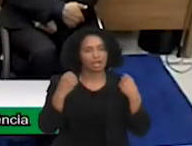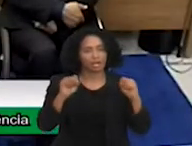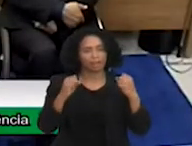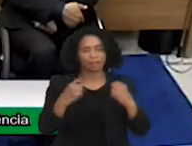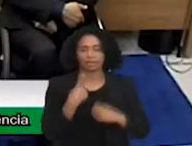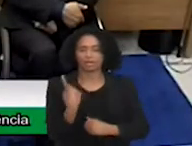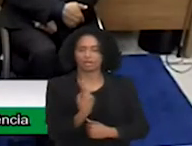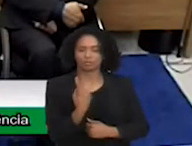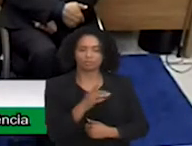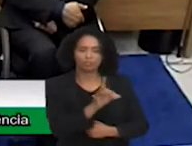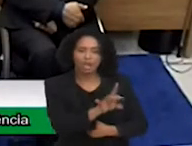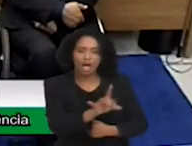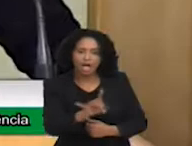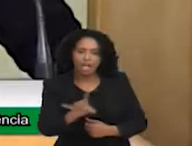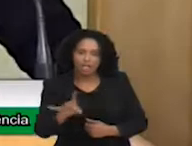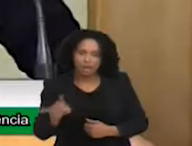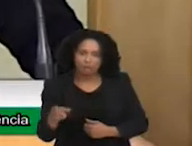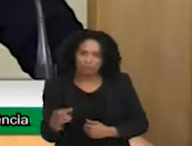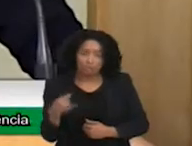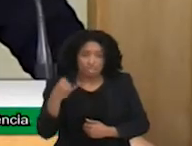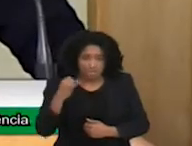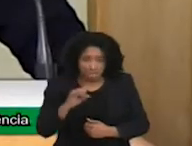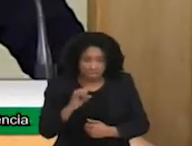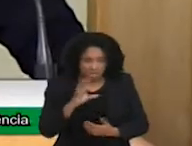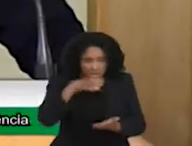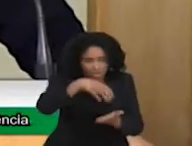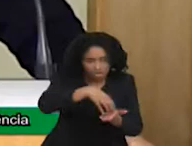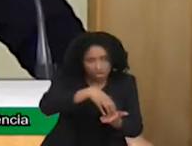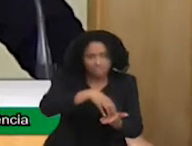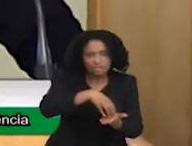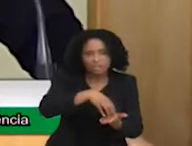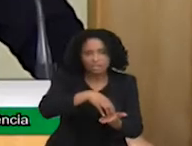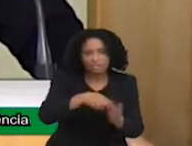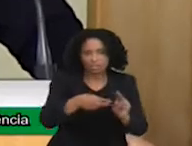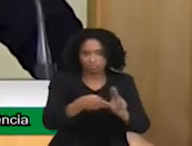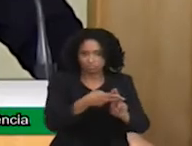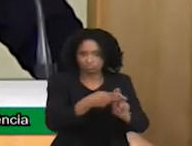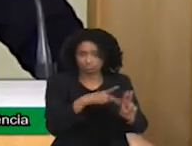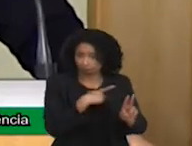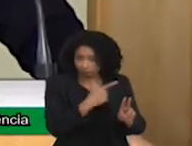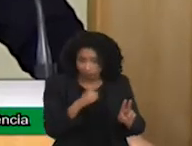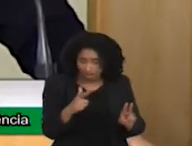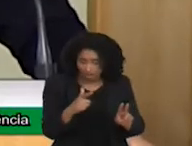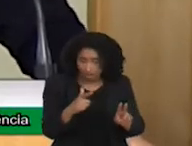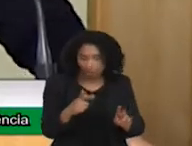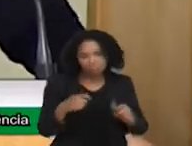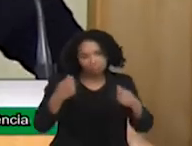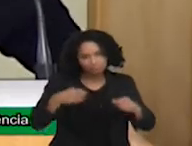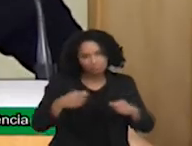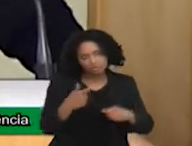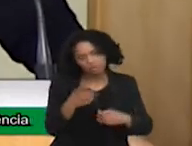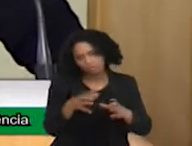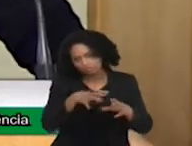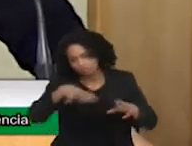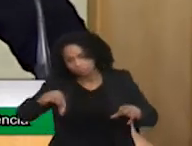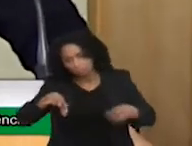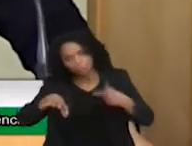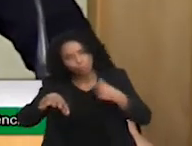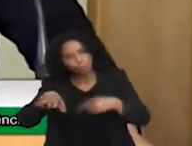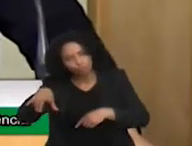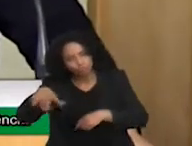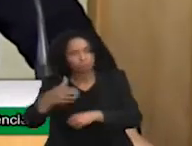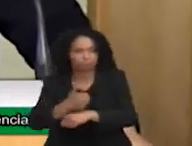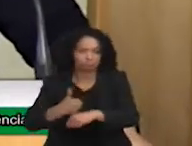Quando você não tem na rede, os NAFs são obrigados a suprir. O quê? Um psicopedagogo, uma